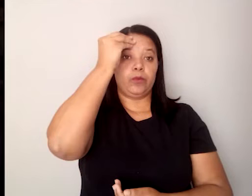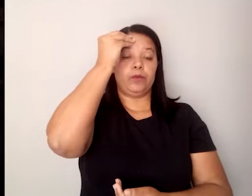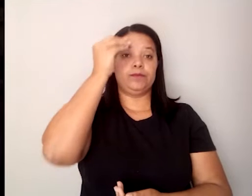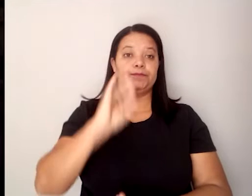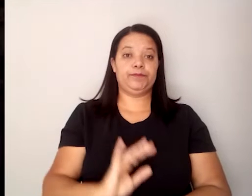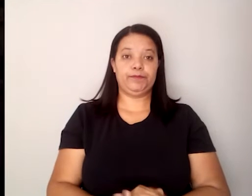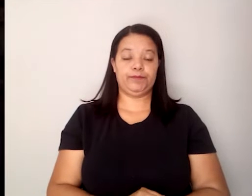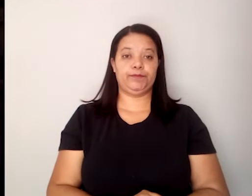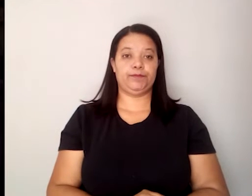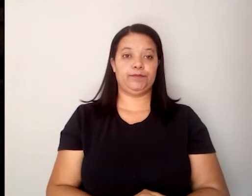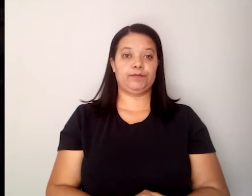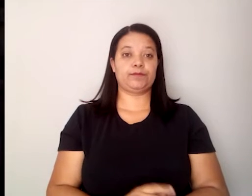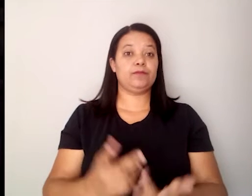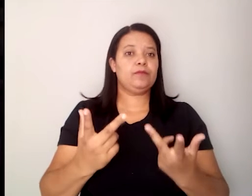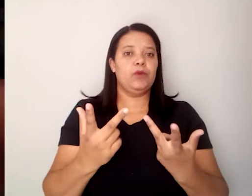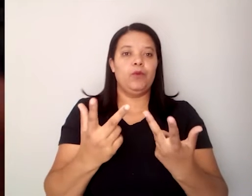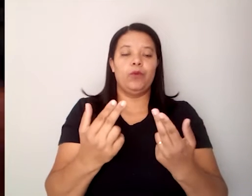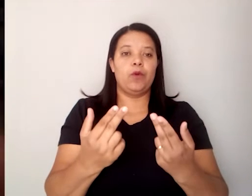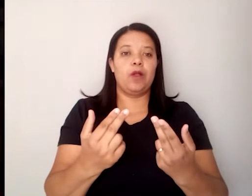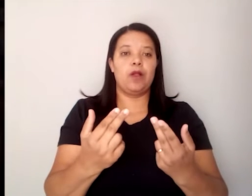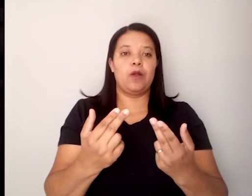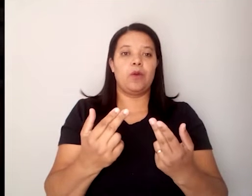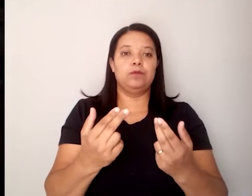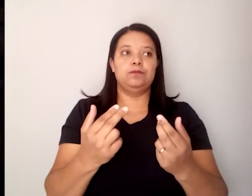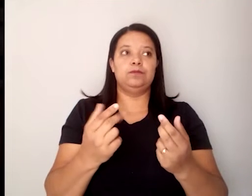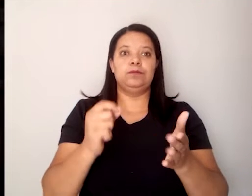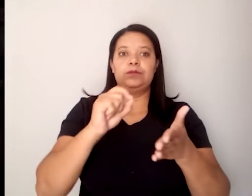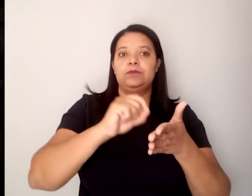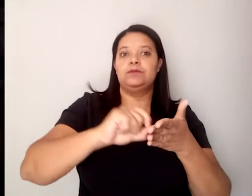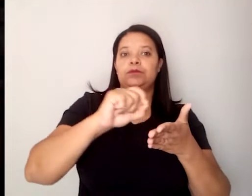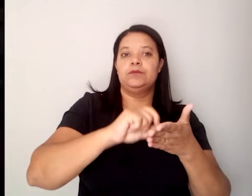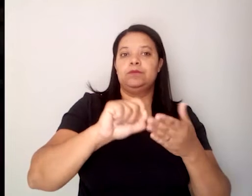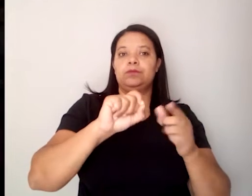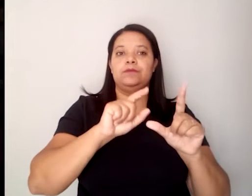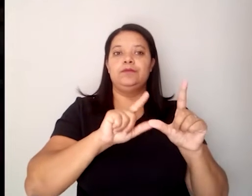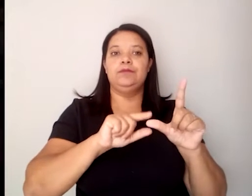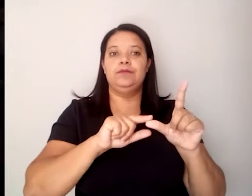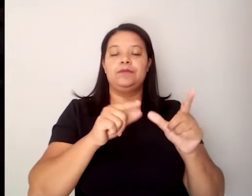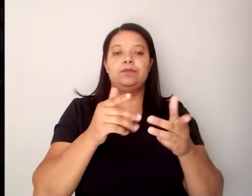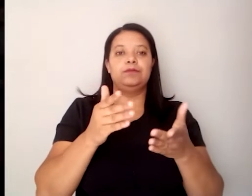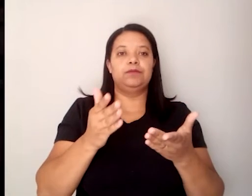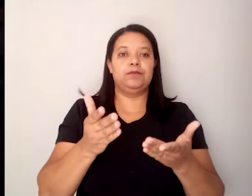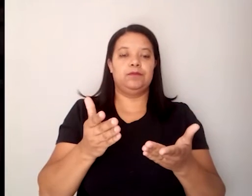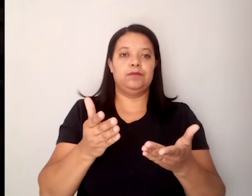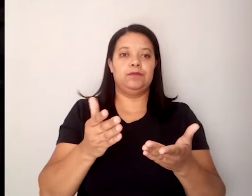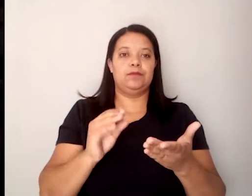como uma letra grafada, gravada em alguns cantos,